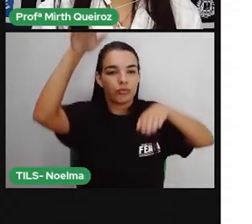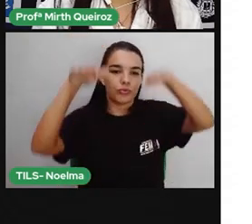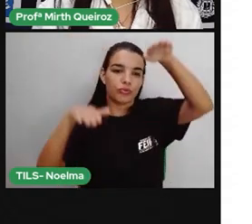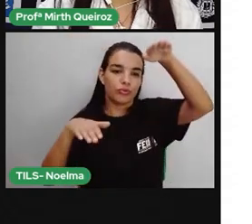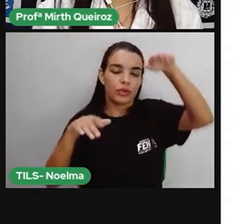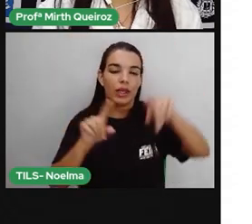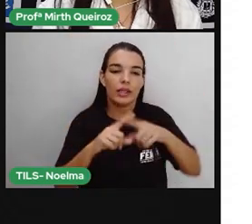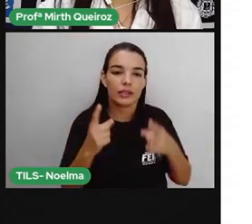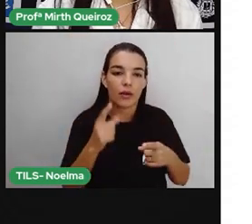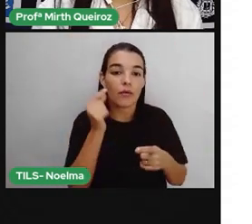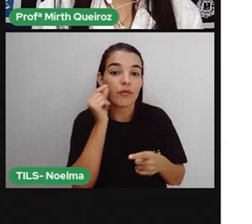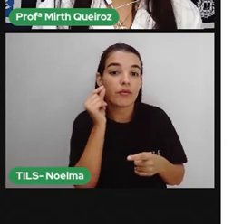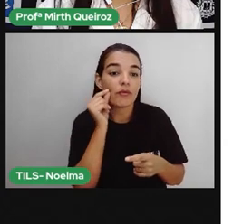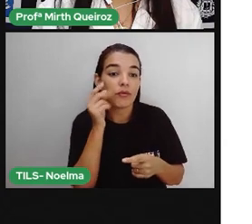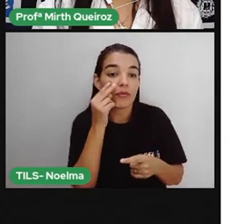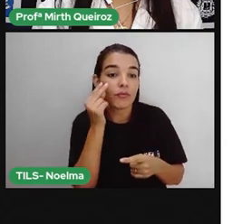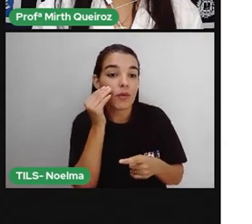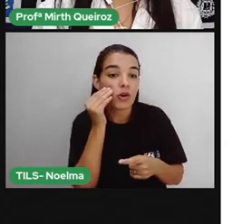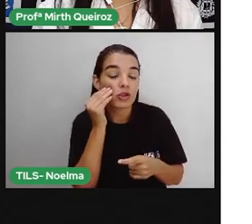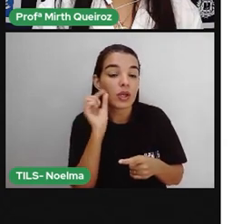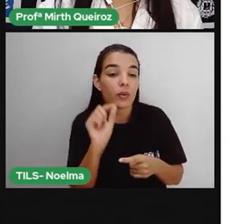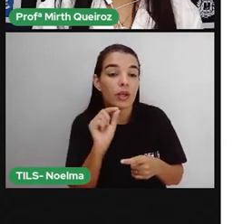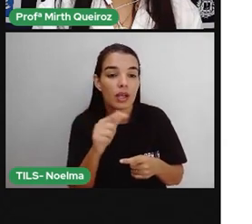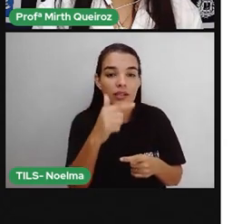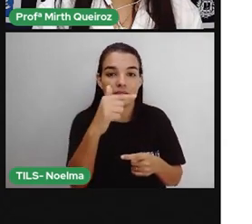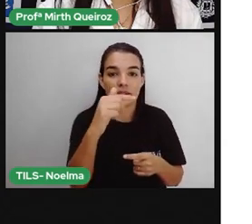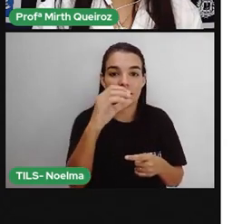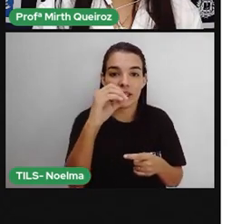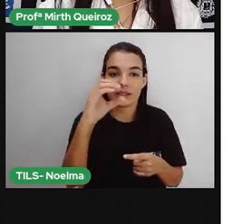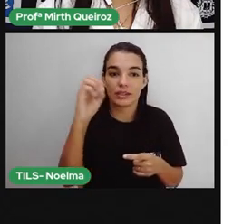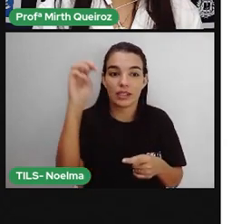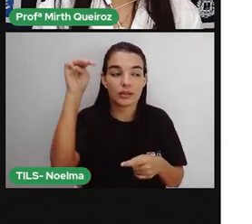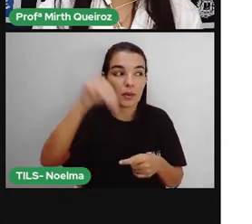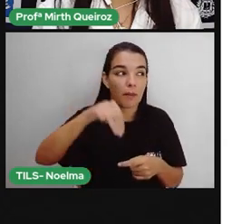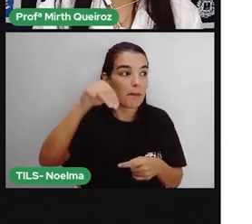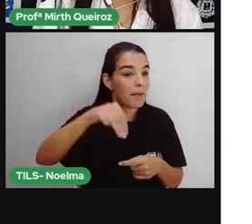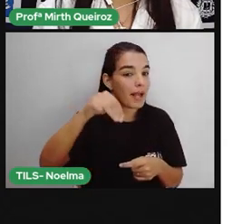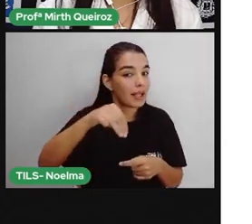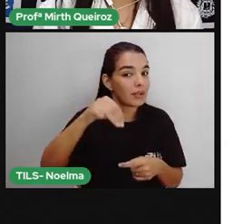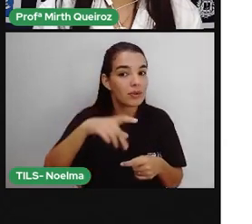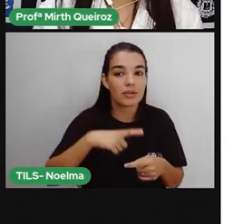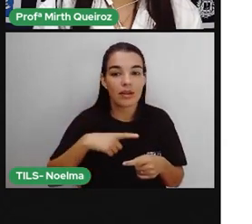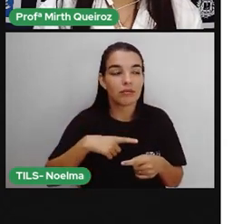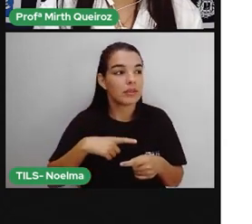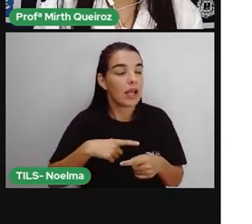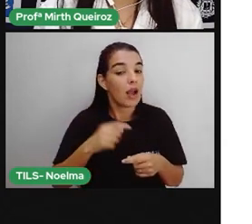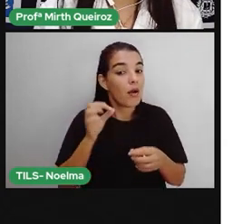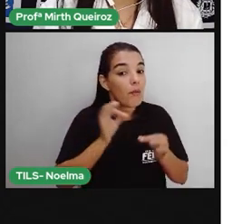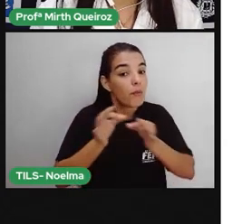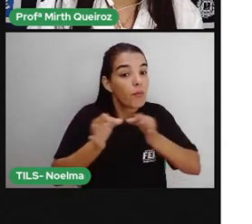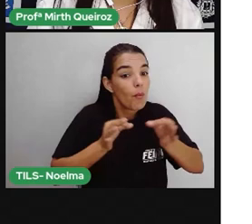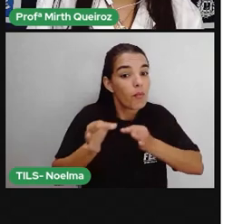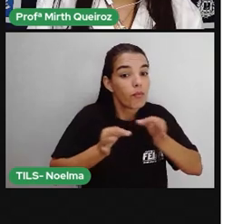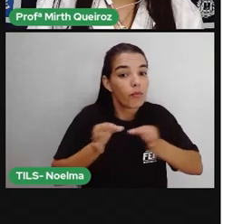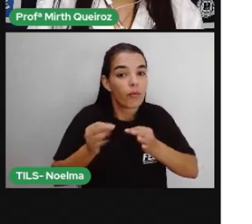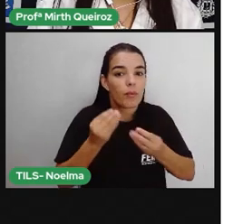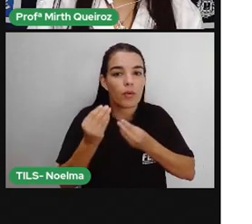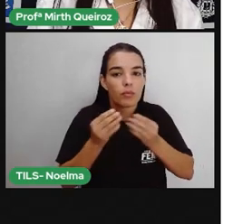elevação ao redor do bioma é responsável pelas nascentes de vários rios pantaneiros.